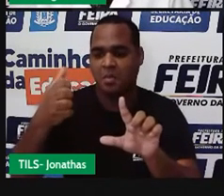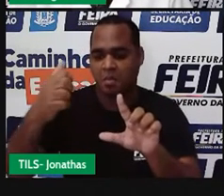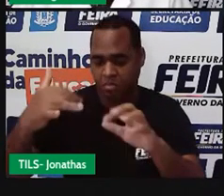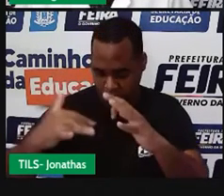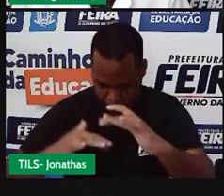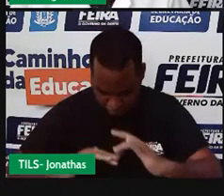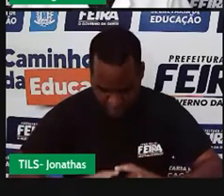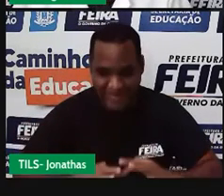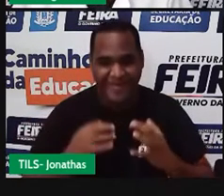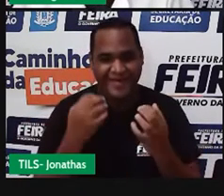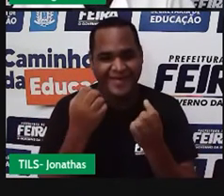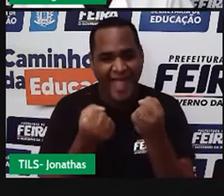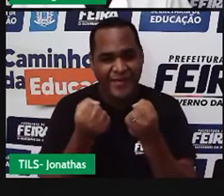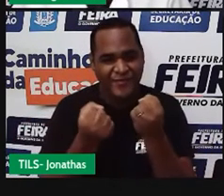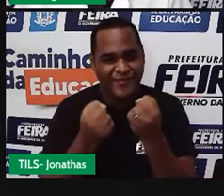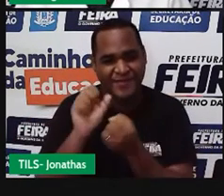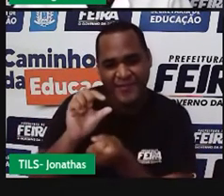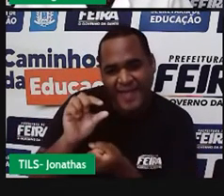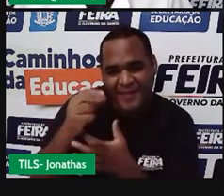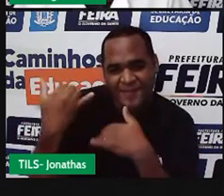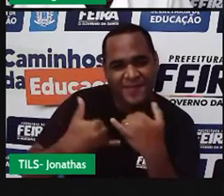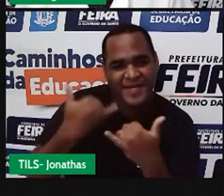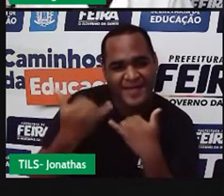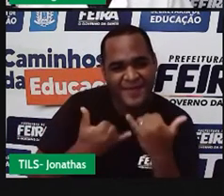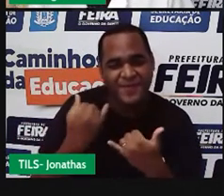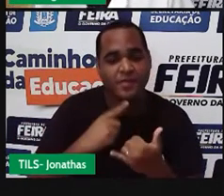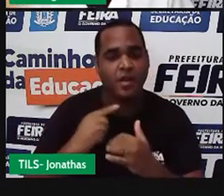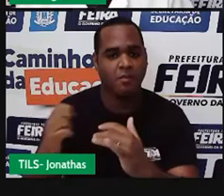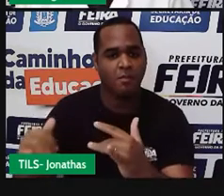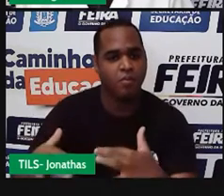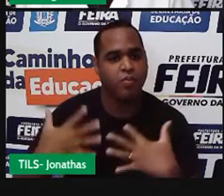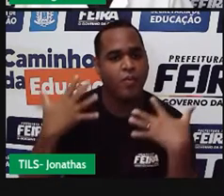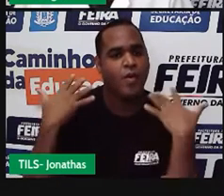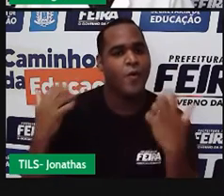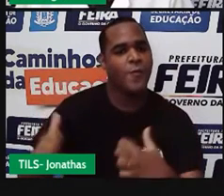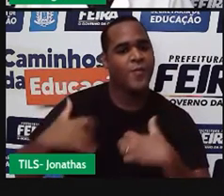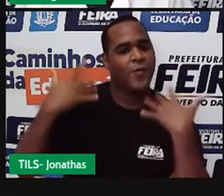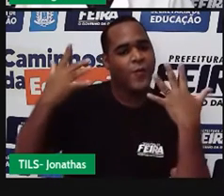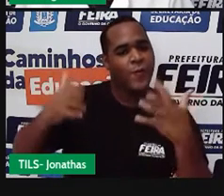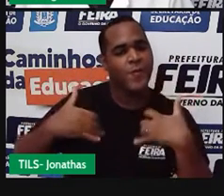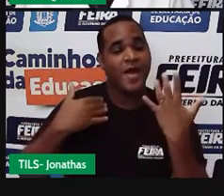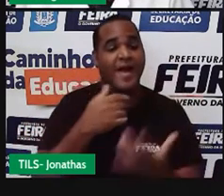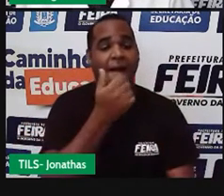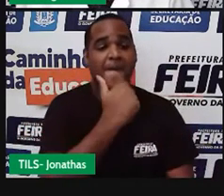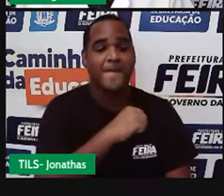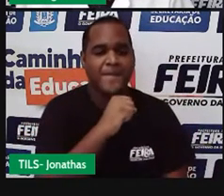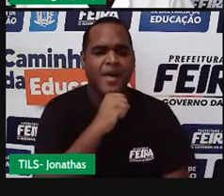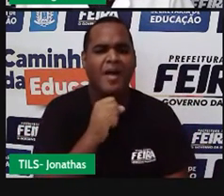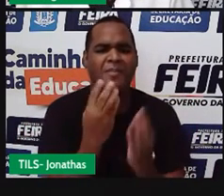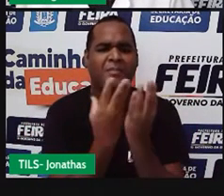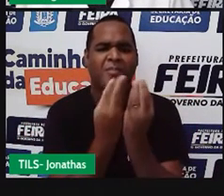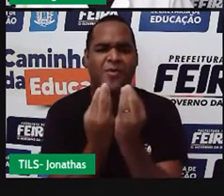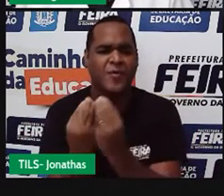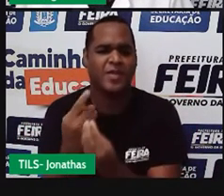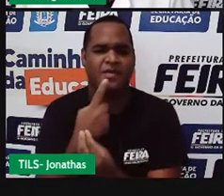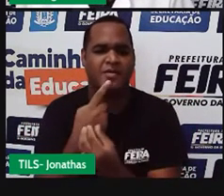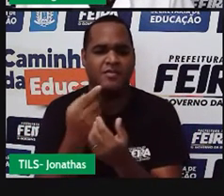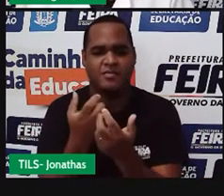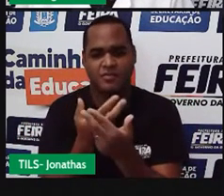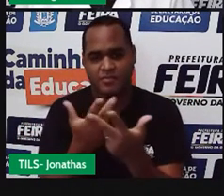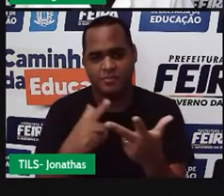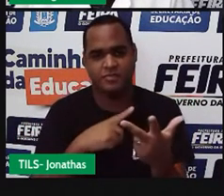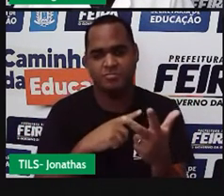de carrinhos por cima dele, né? E a mãe disse que ele tinha uma quantidade muito grande de carrinhos,